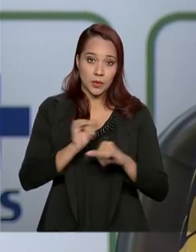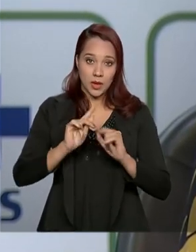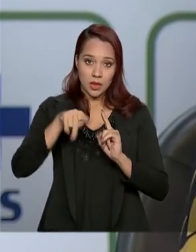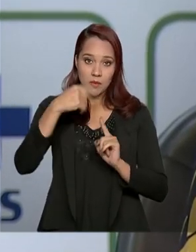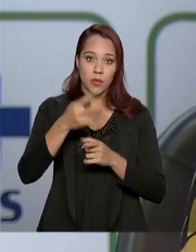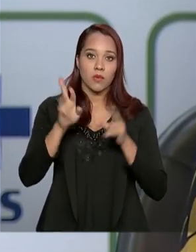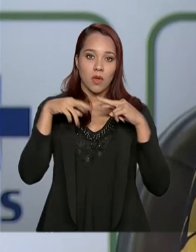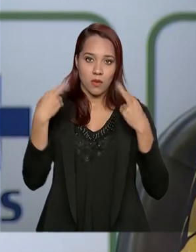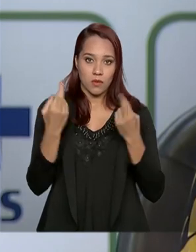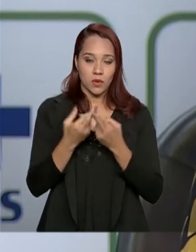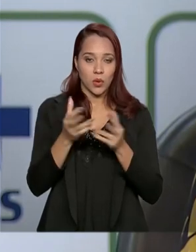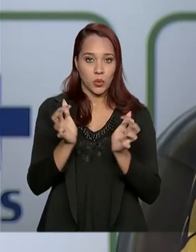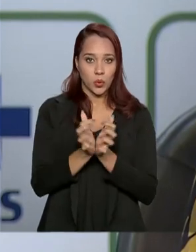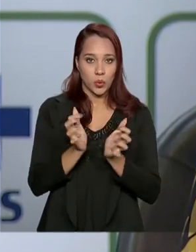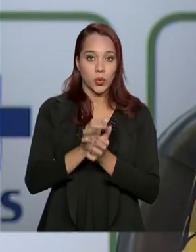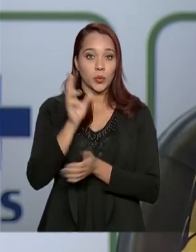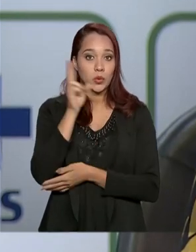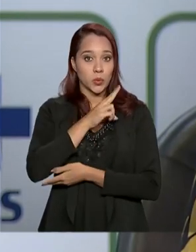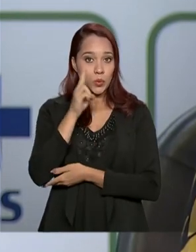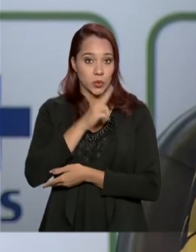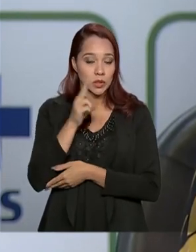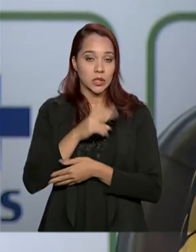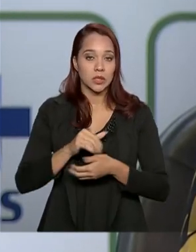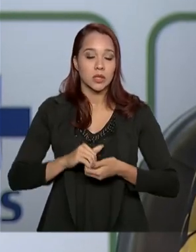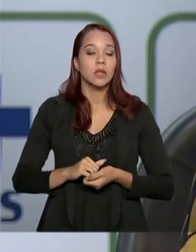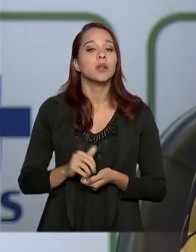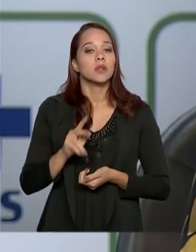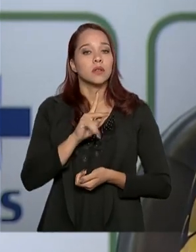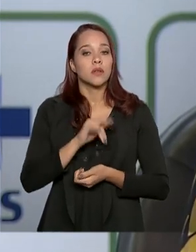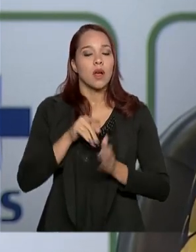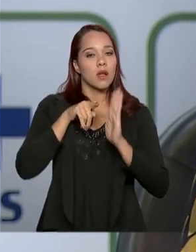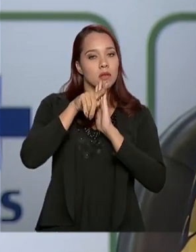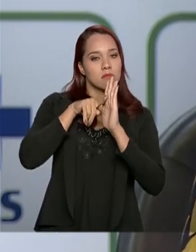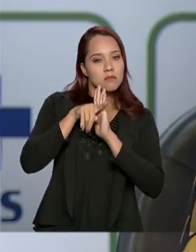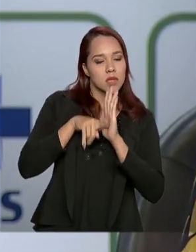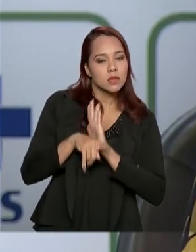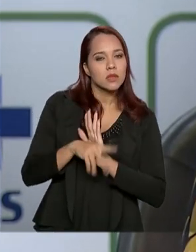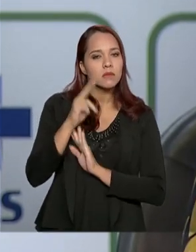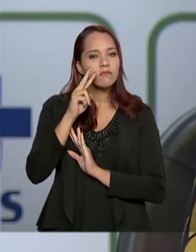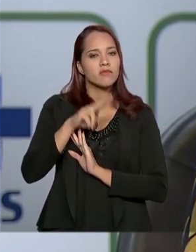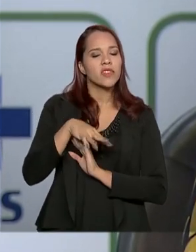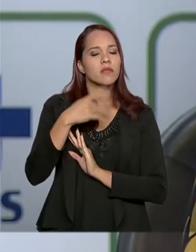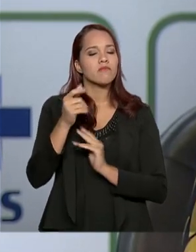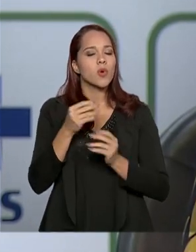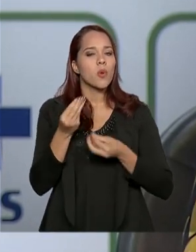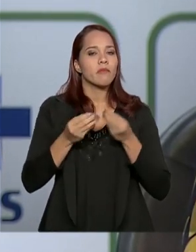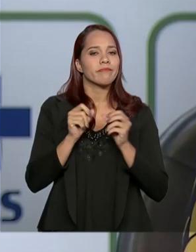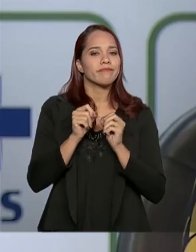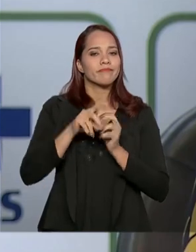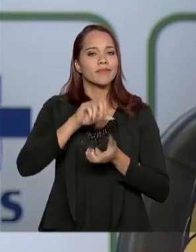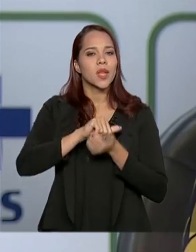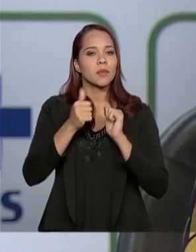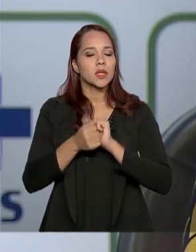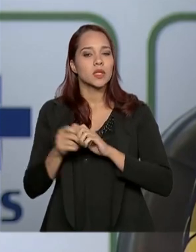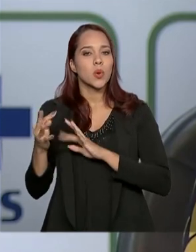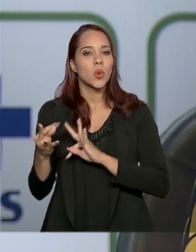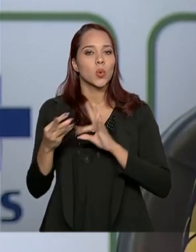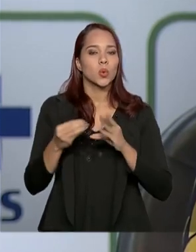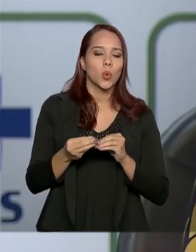reunião do grupo de emergência, nós iremos analisar e adaptar toda e qualquer